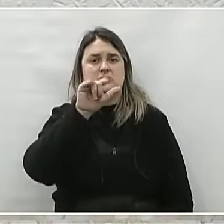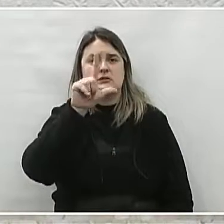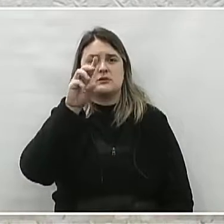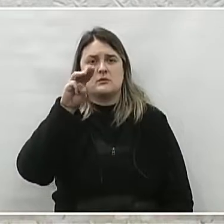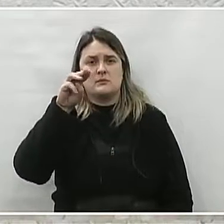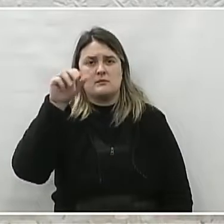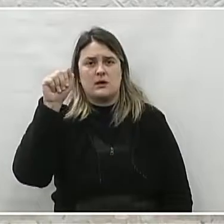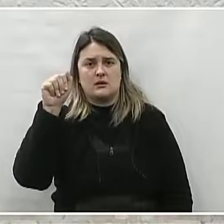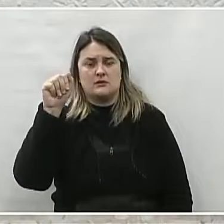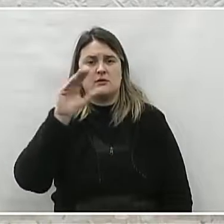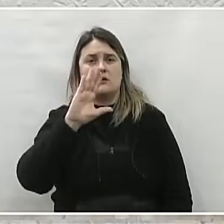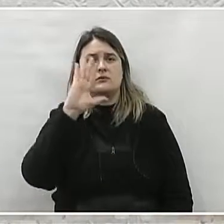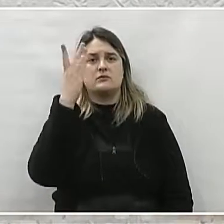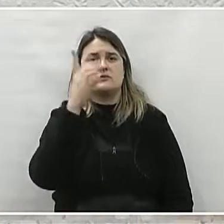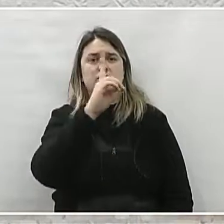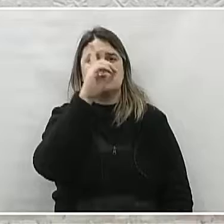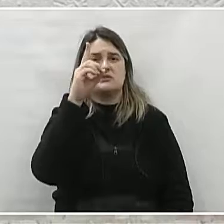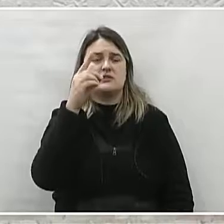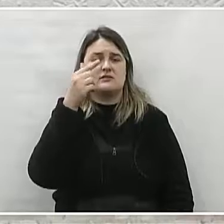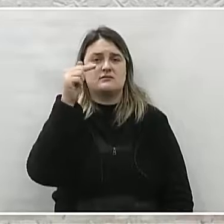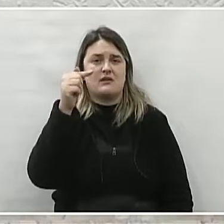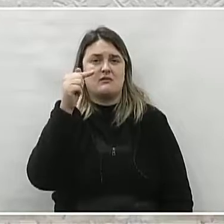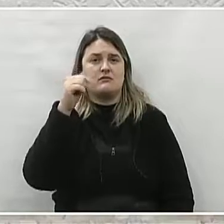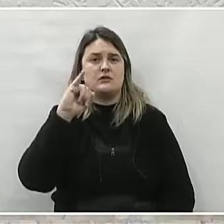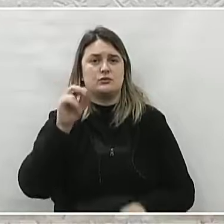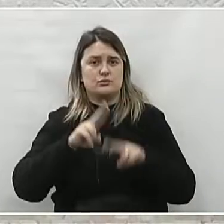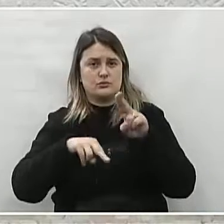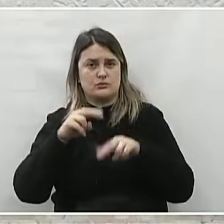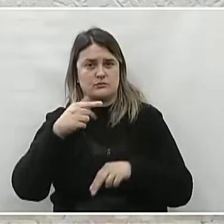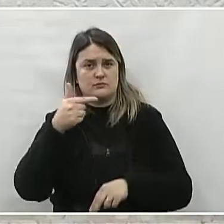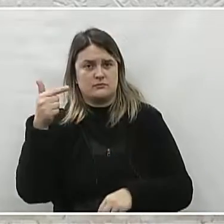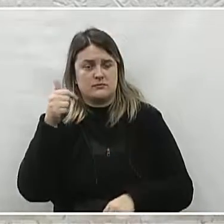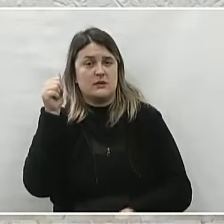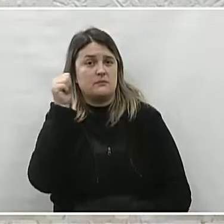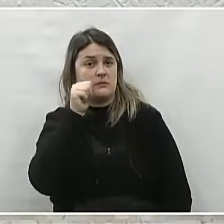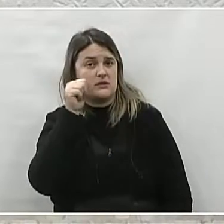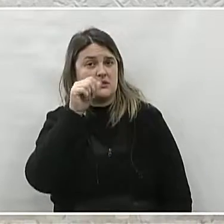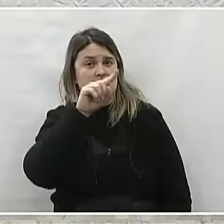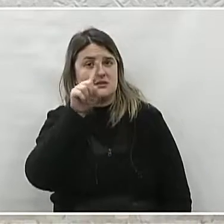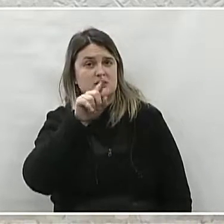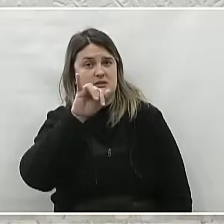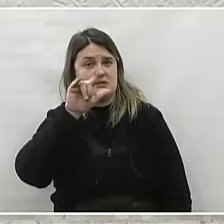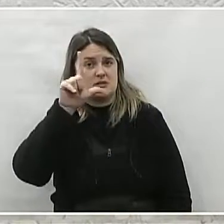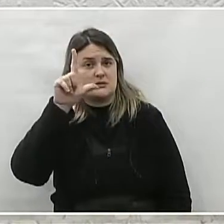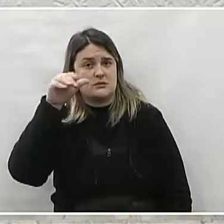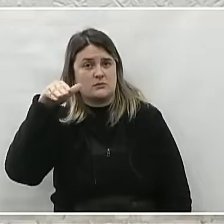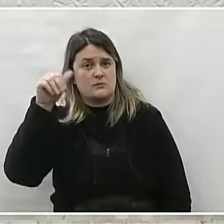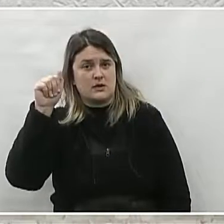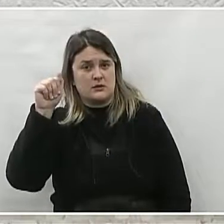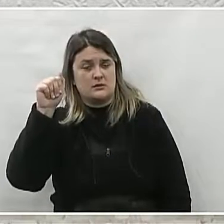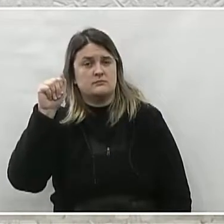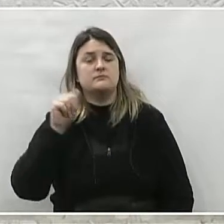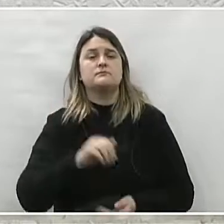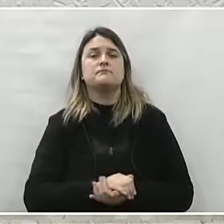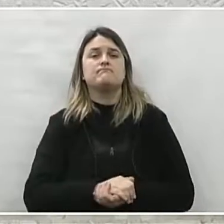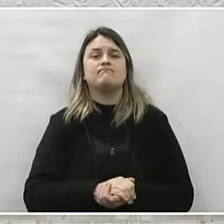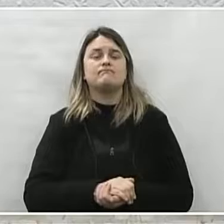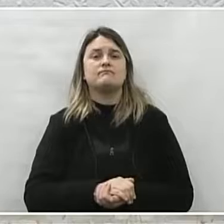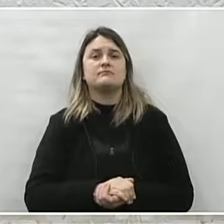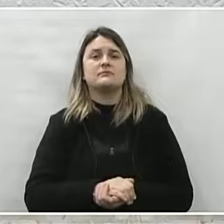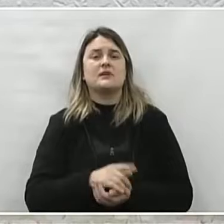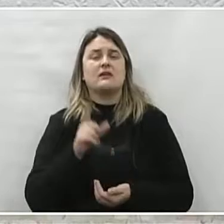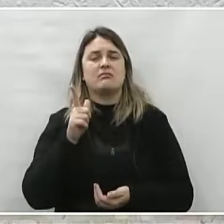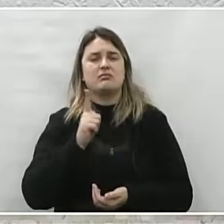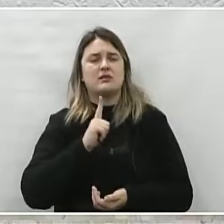em 7 de 6 de 2022. Zilma, viúva do saudoso Jorge Walz, deixa